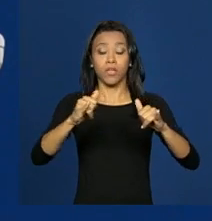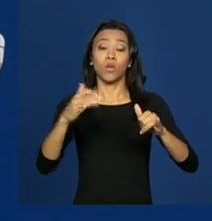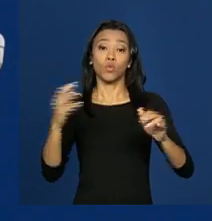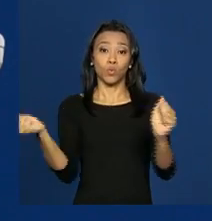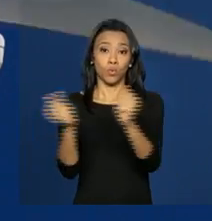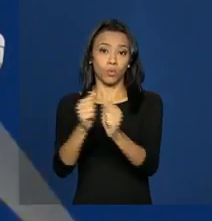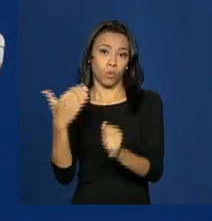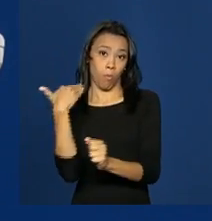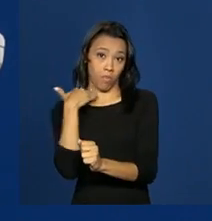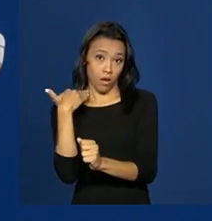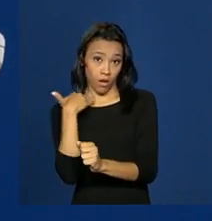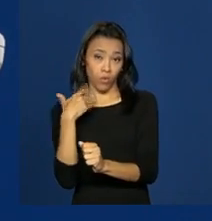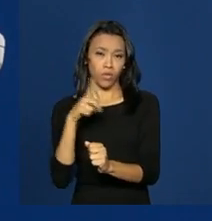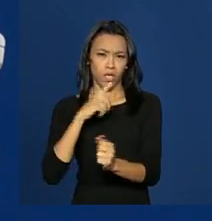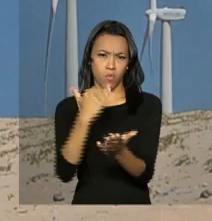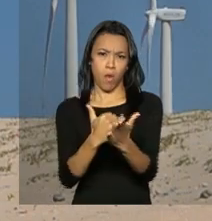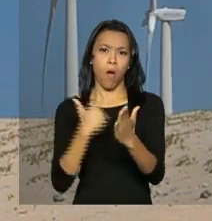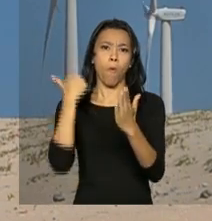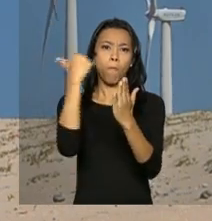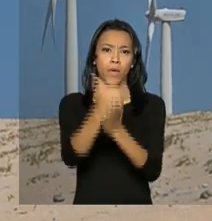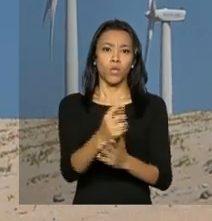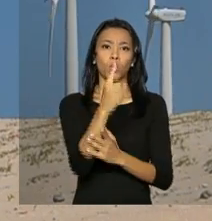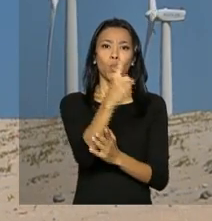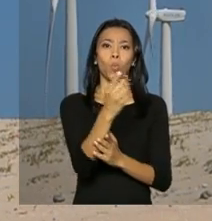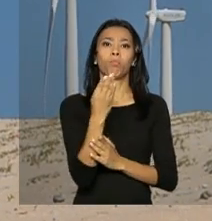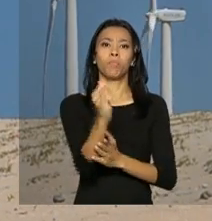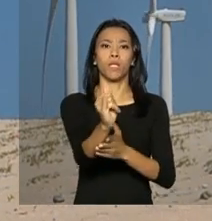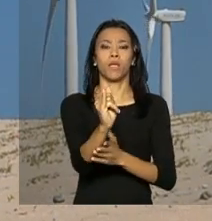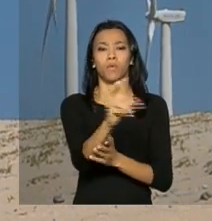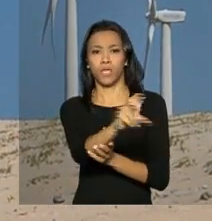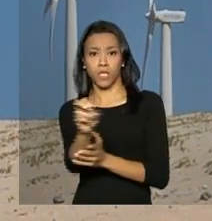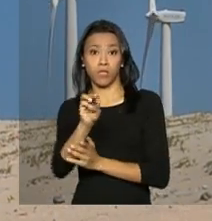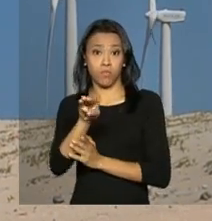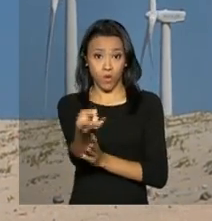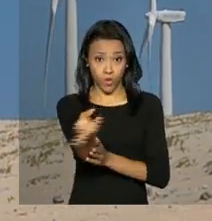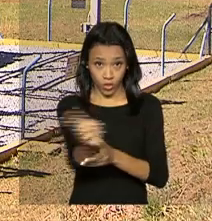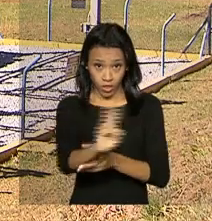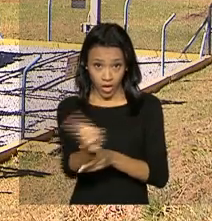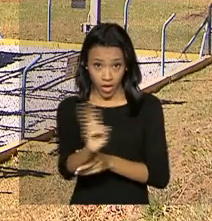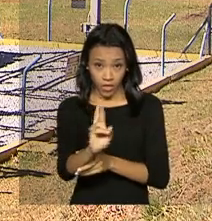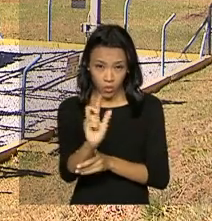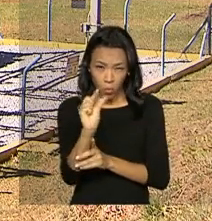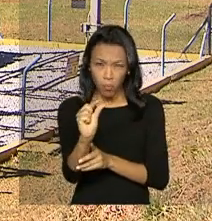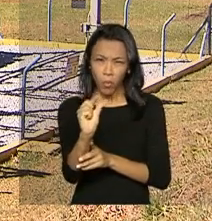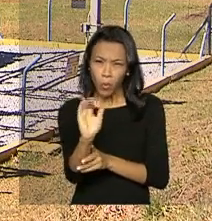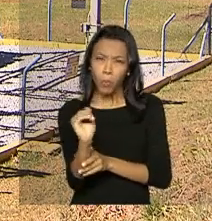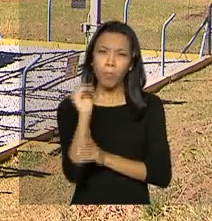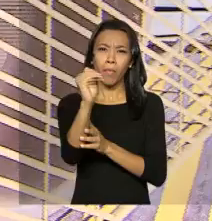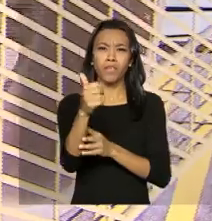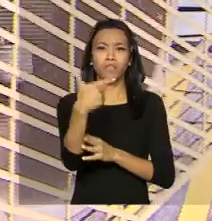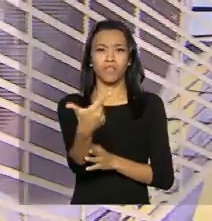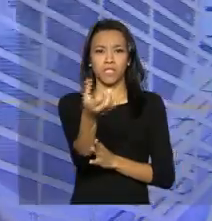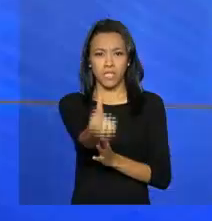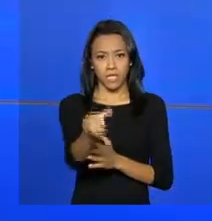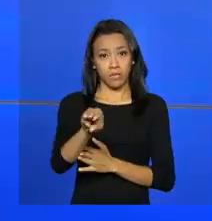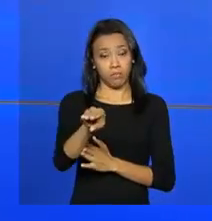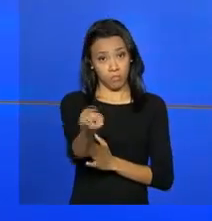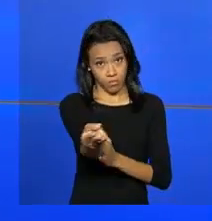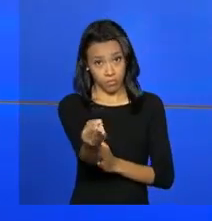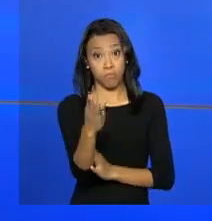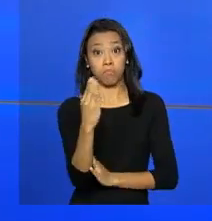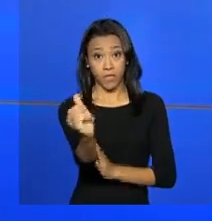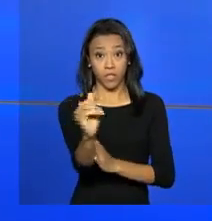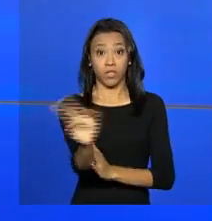operadores tenham um aumento de R 1,5 bilhão da previsão de pouco mais de R 26 bilhões. A